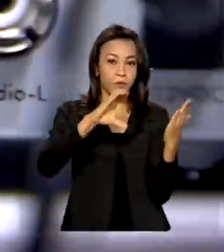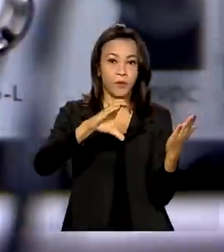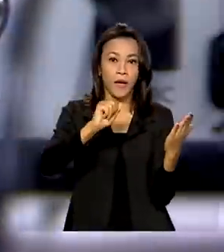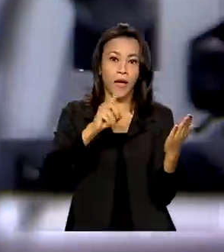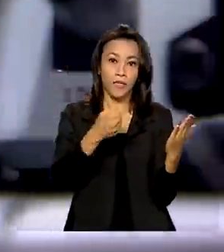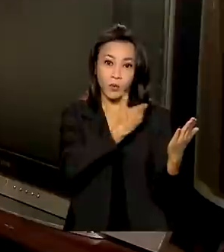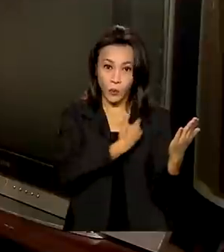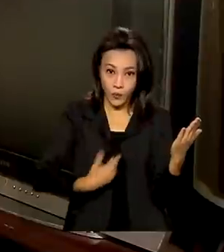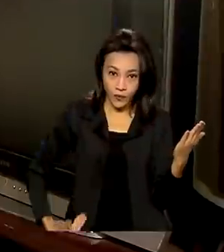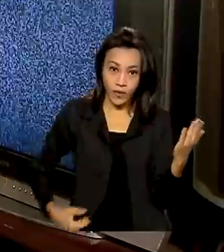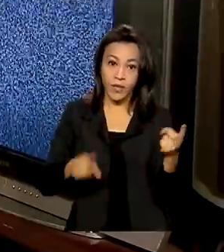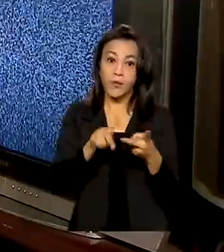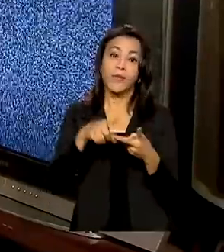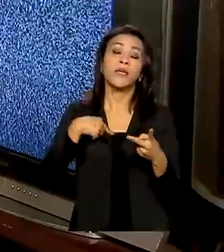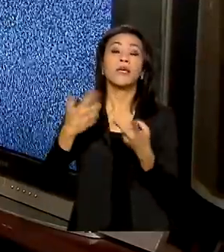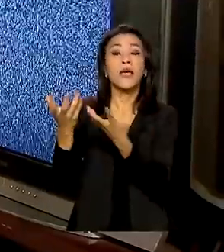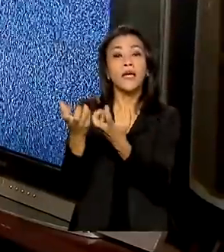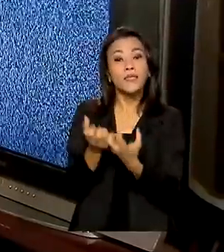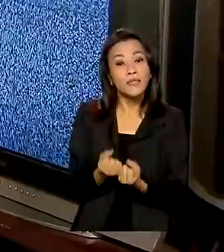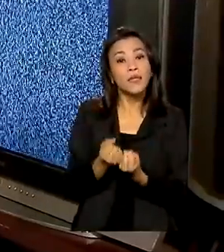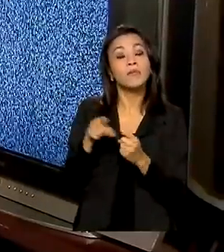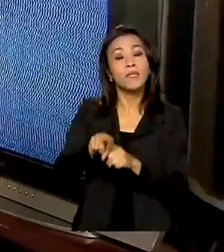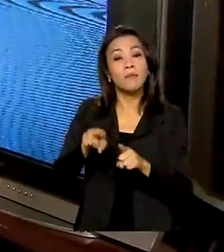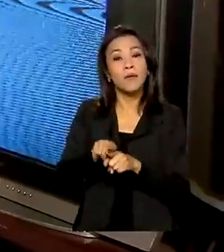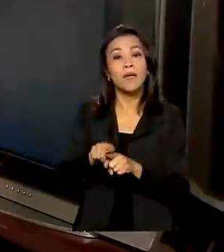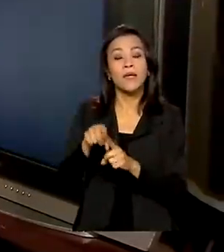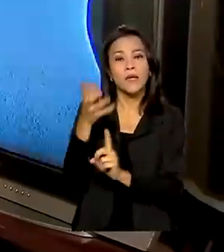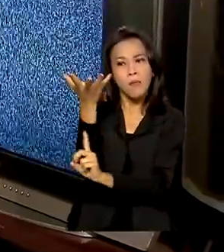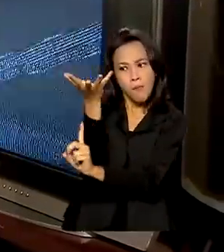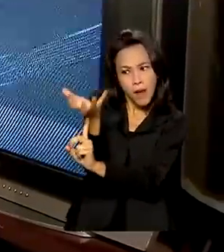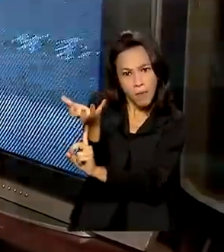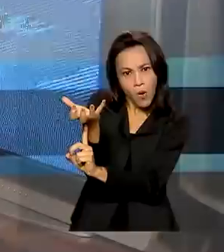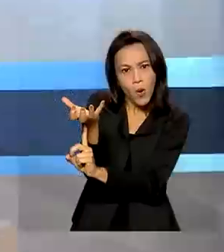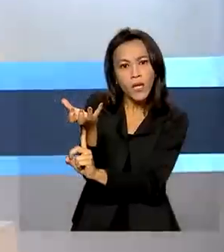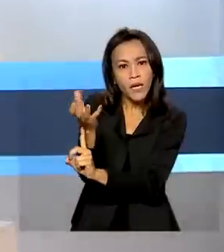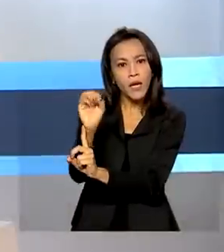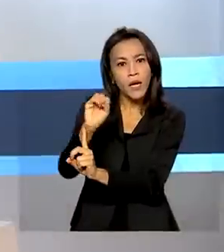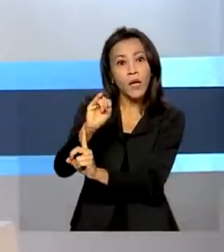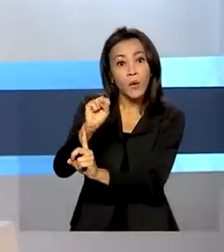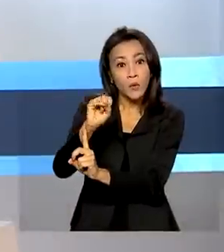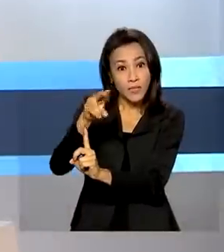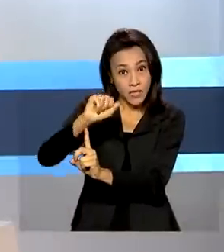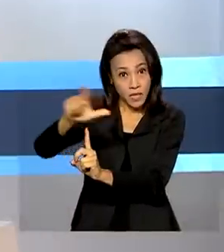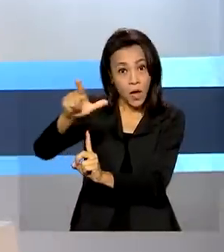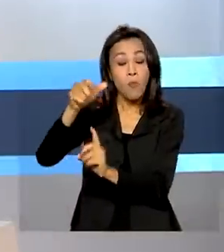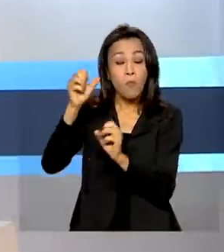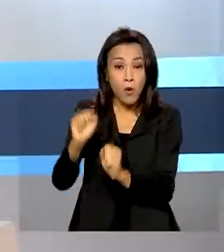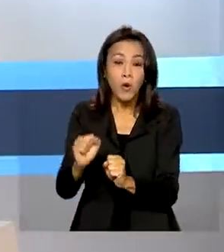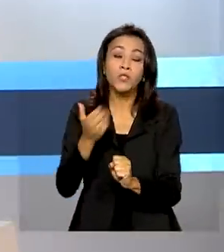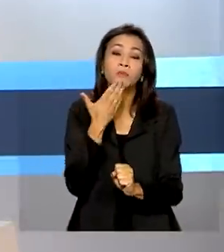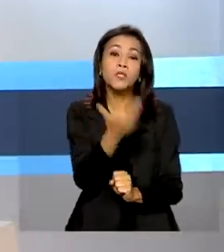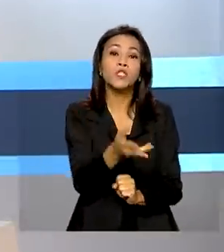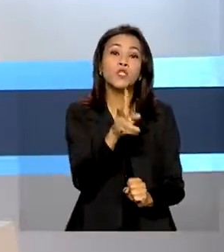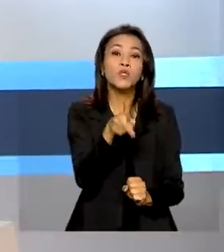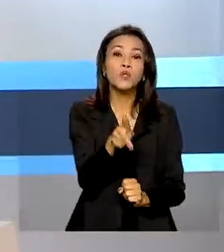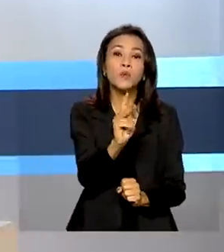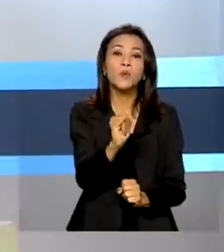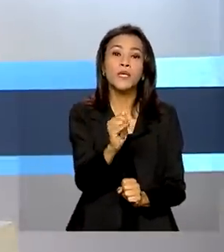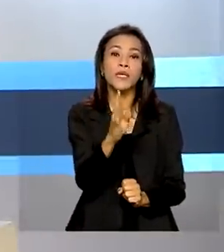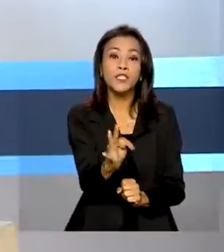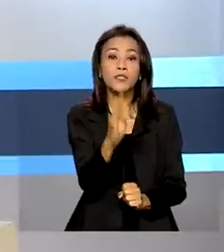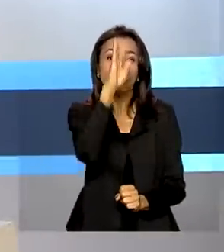recebem sinal da TV aberta por parabólica, podem solicitar o kit de graça para adaptação do